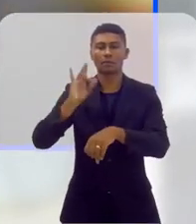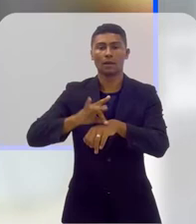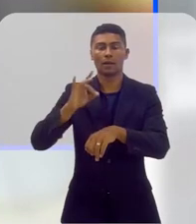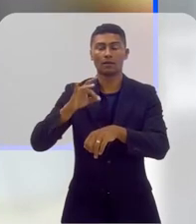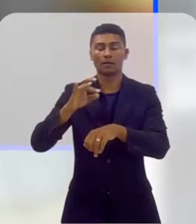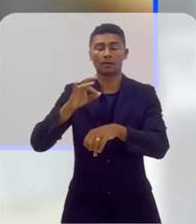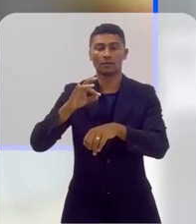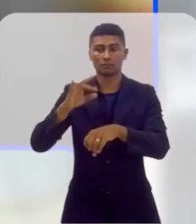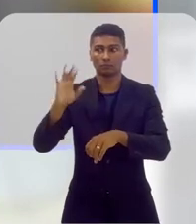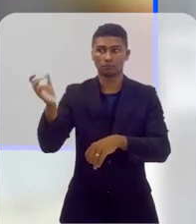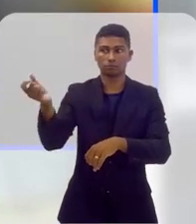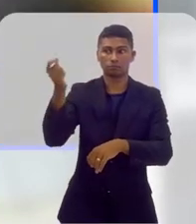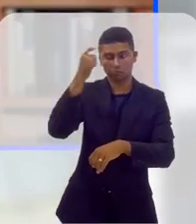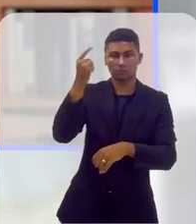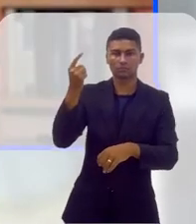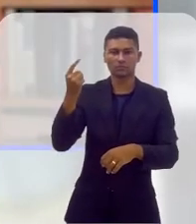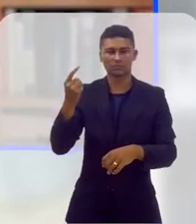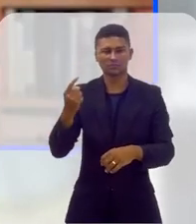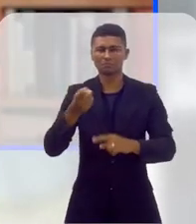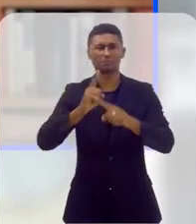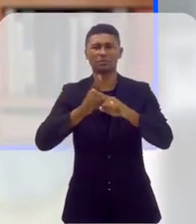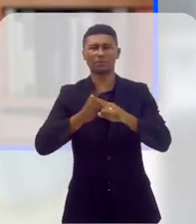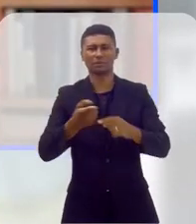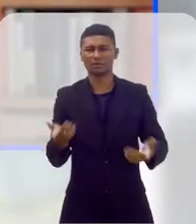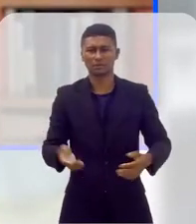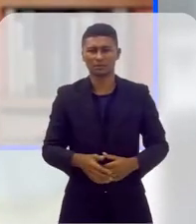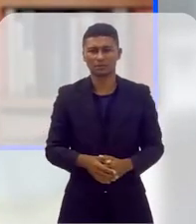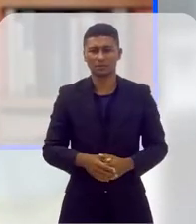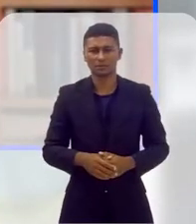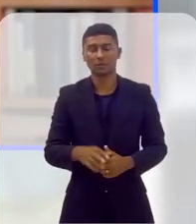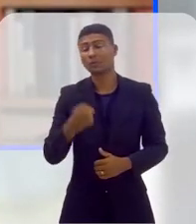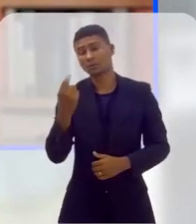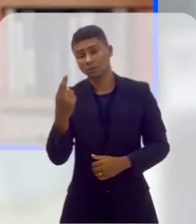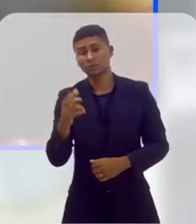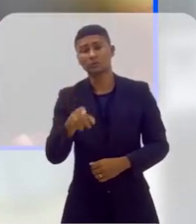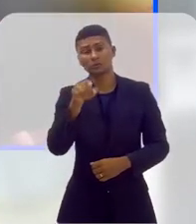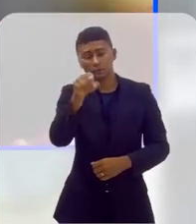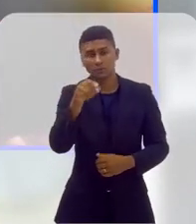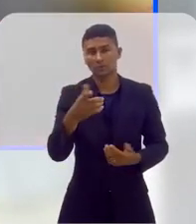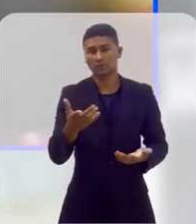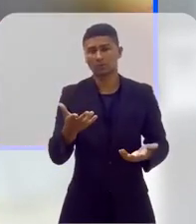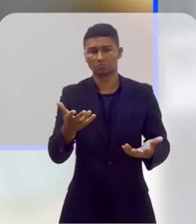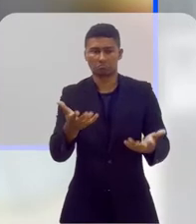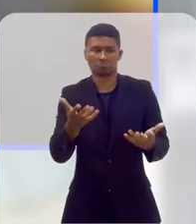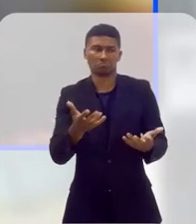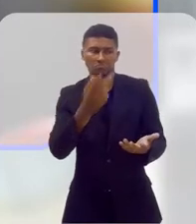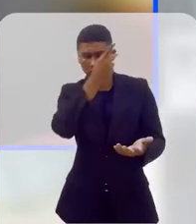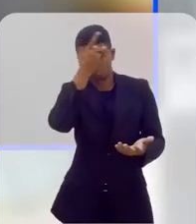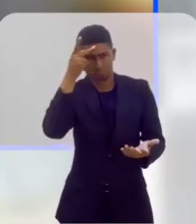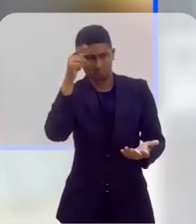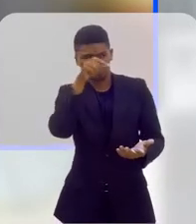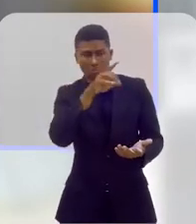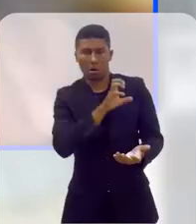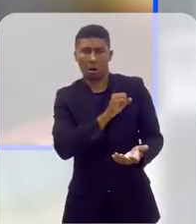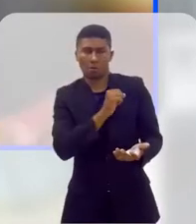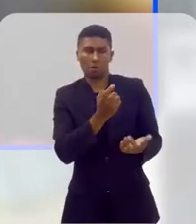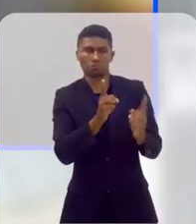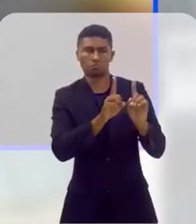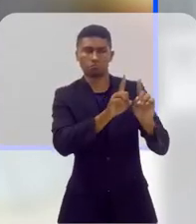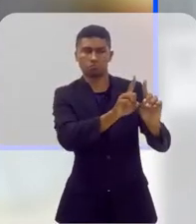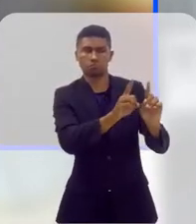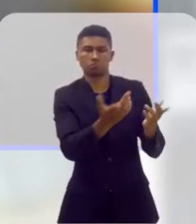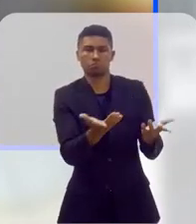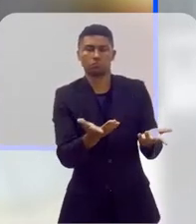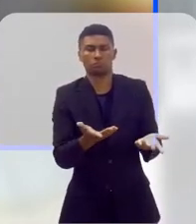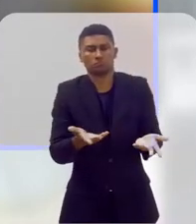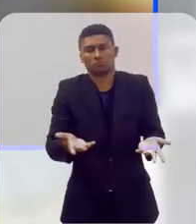não caiu do céu, ela foi caída do céu. Por que que você está lá querendo exercer a sua afetividade com a pessoa que você ama, sendo